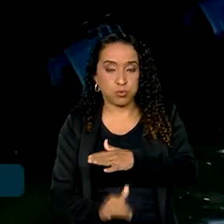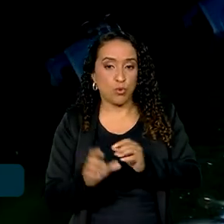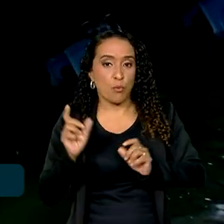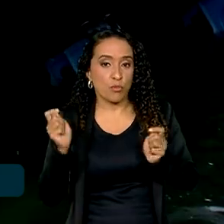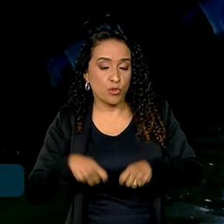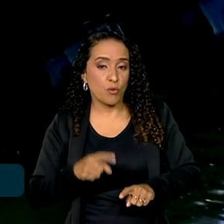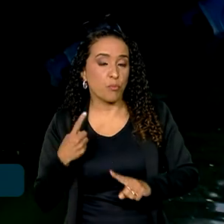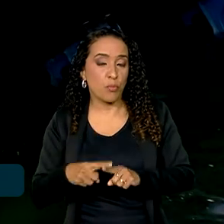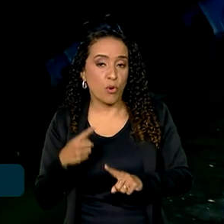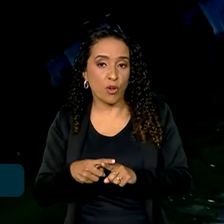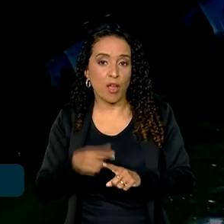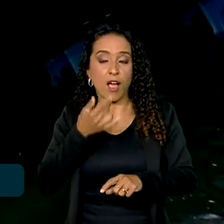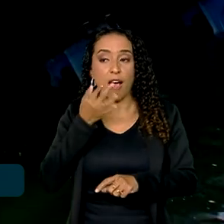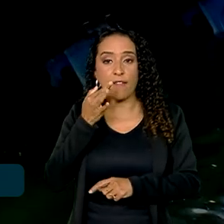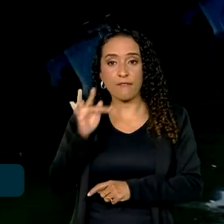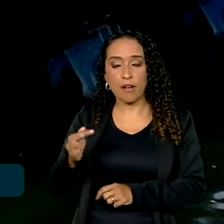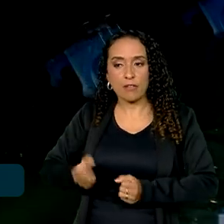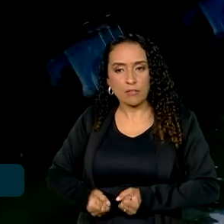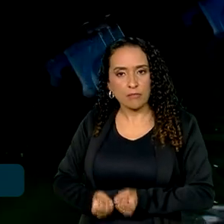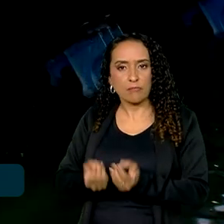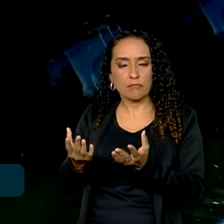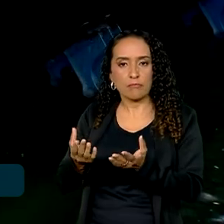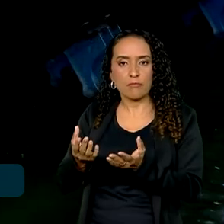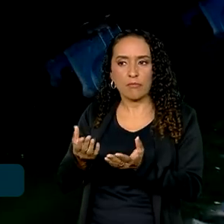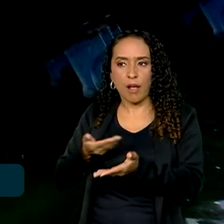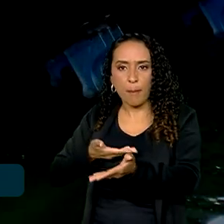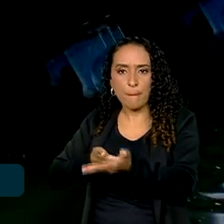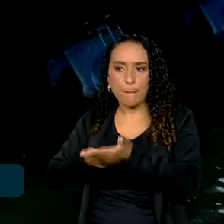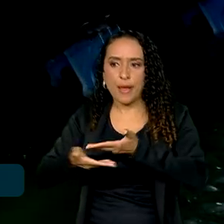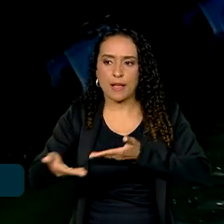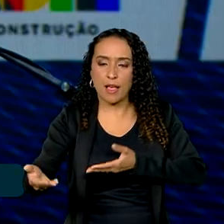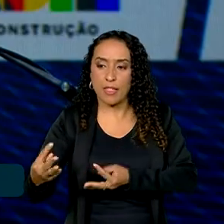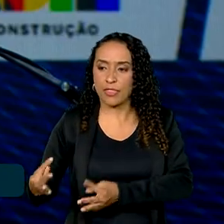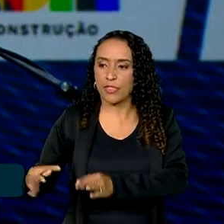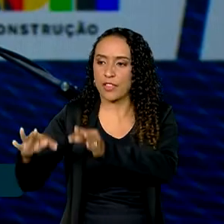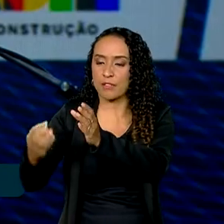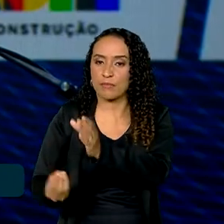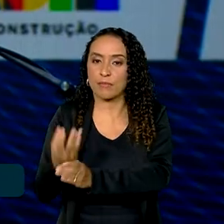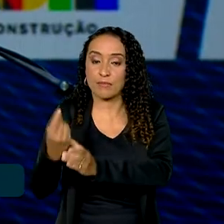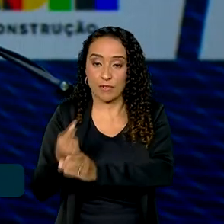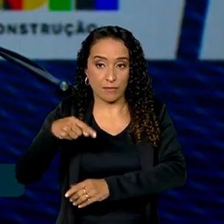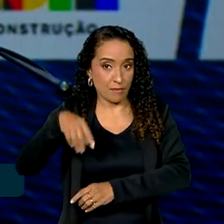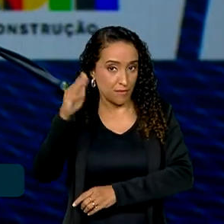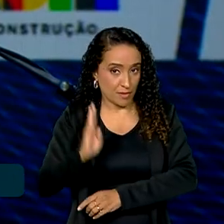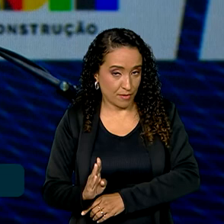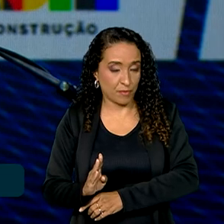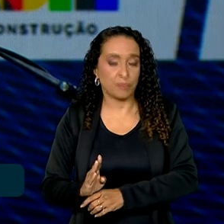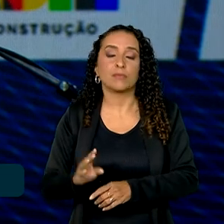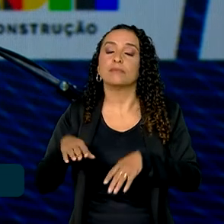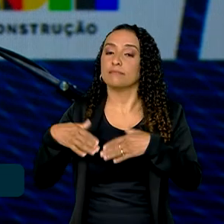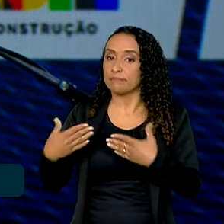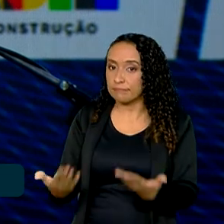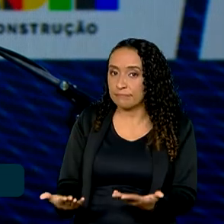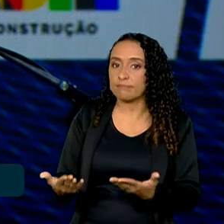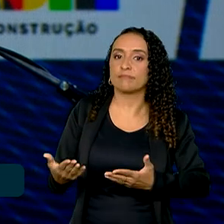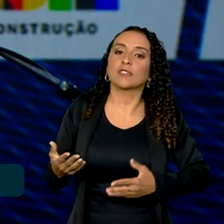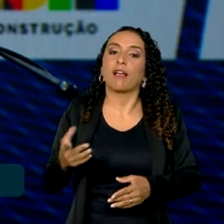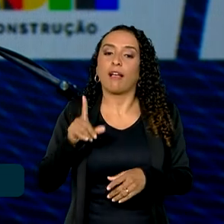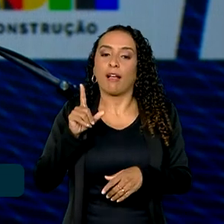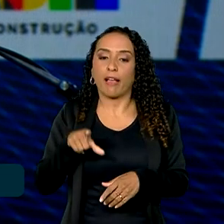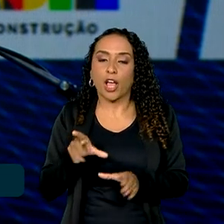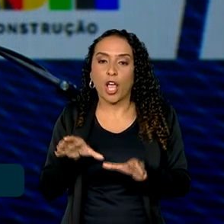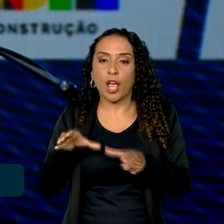porque a França se dispôs a repassar tecnologia de construção ao Brasil, que assim entra no